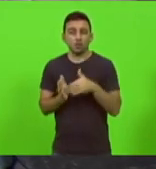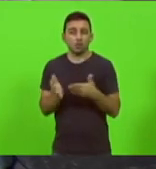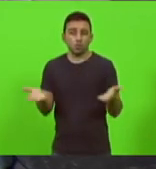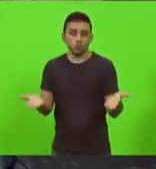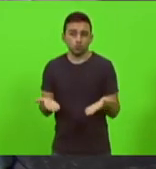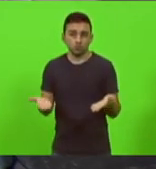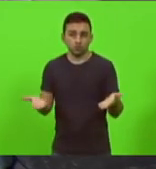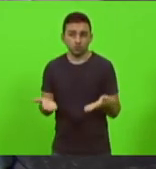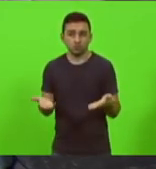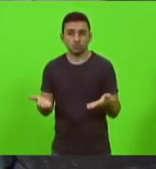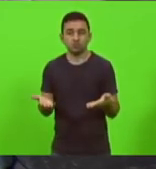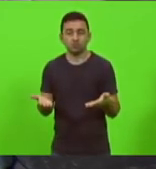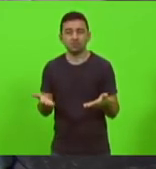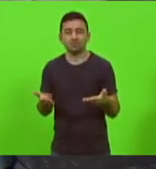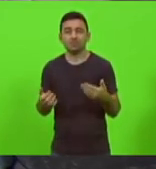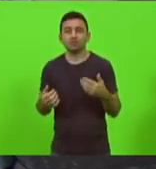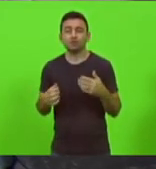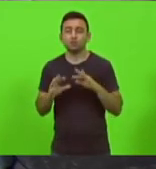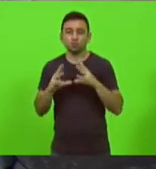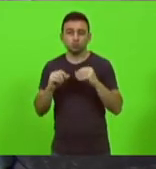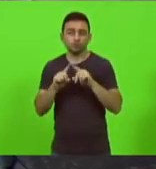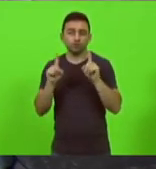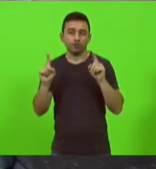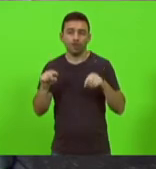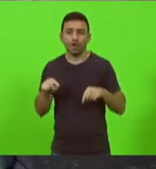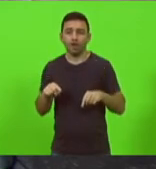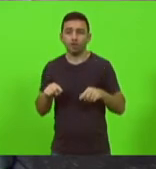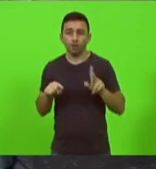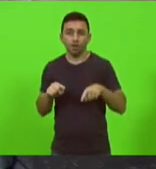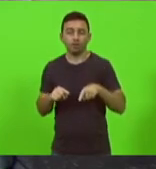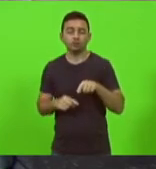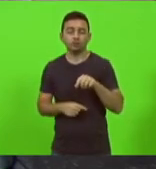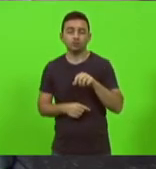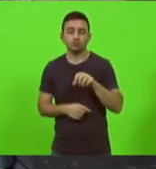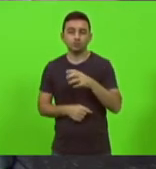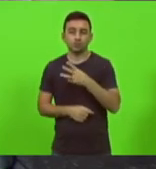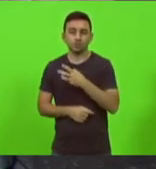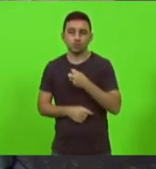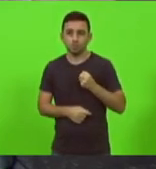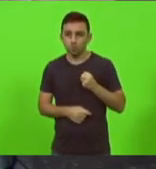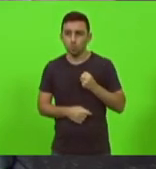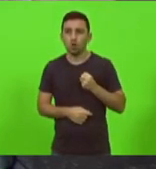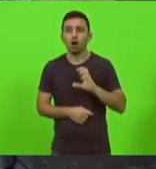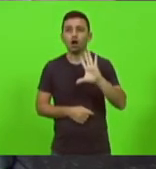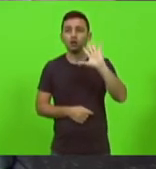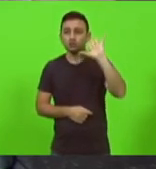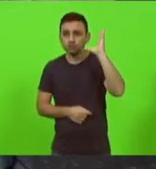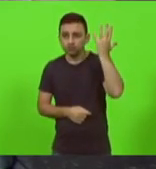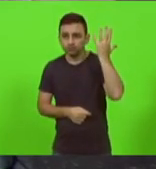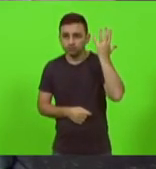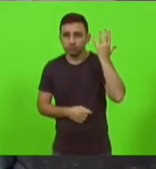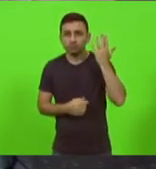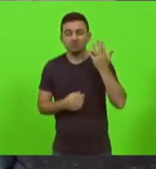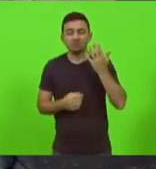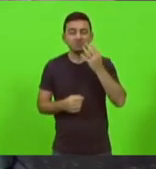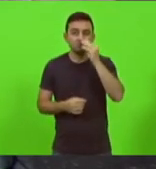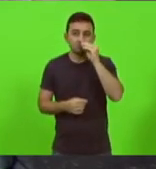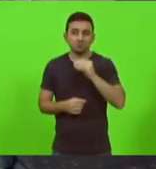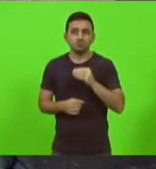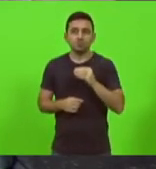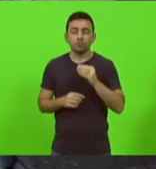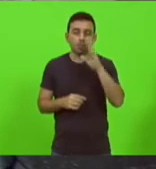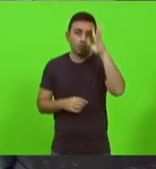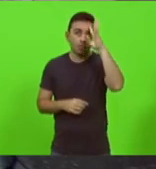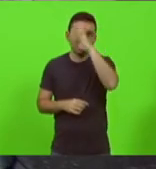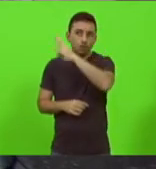funcionários do SAMU amargam na verdade um descaso que passou pela oportunidade dessa casa